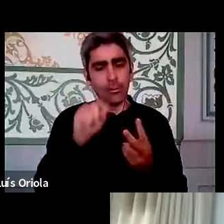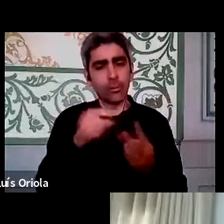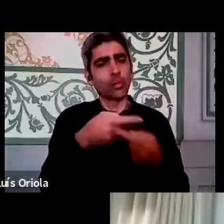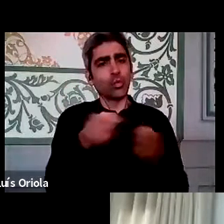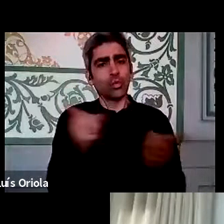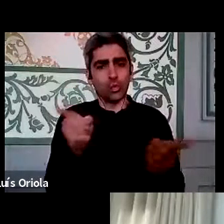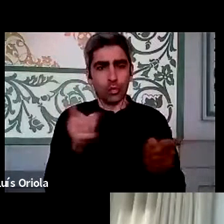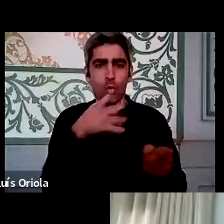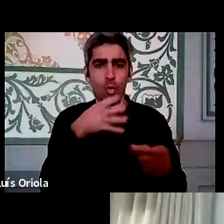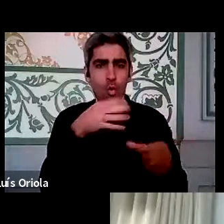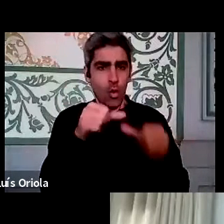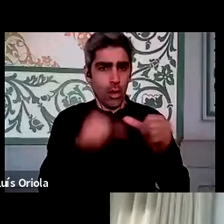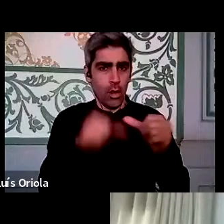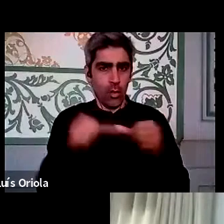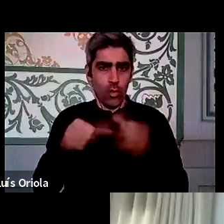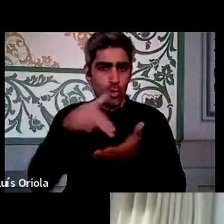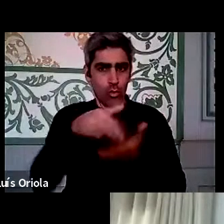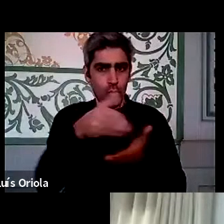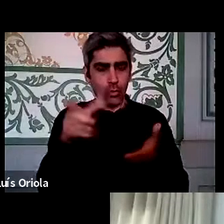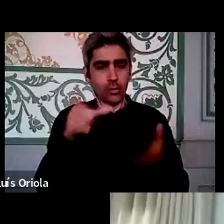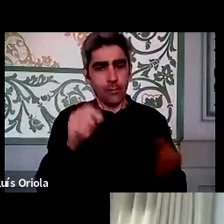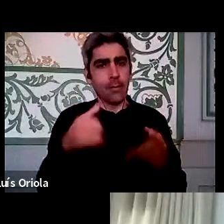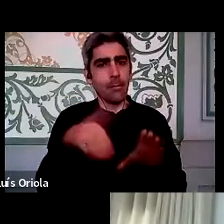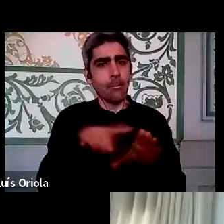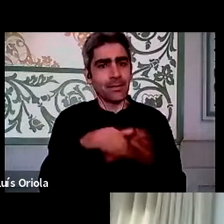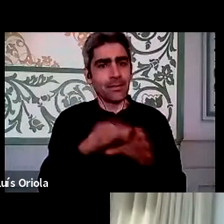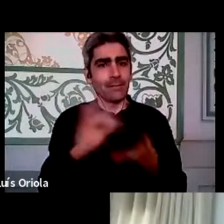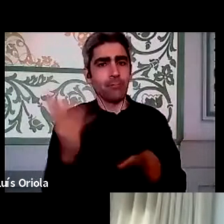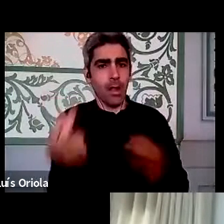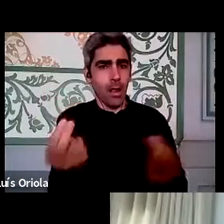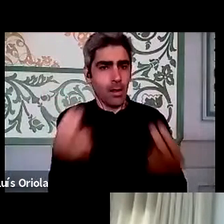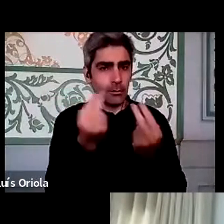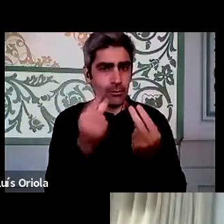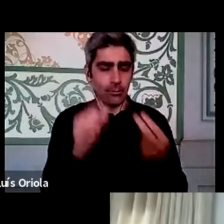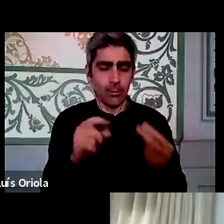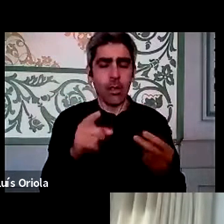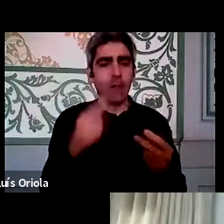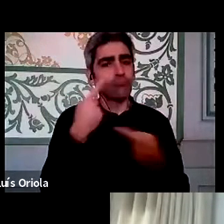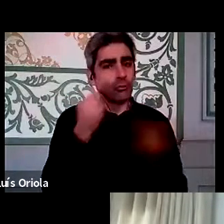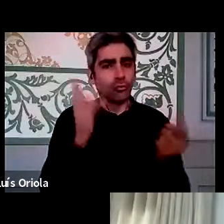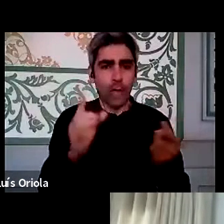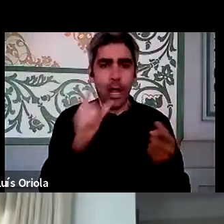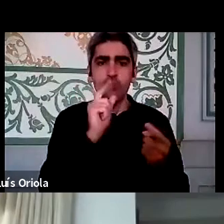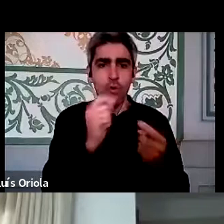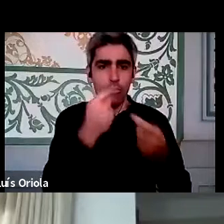participantes, que já foram, aliás, os oradores deste painel já foram anunciados e, portanto,